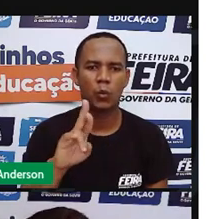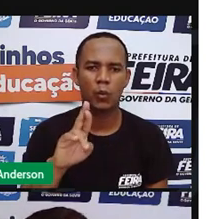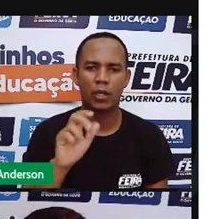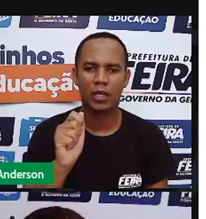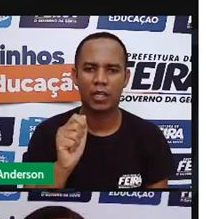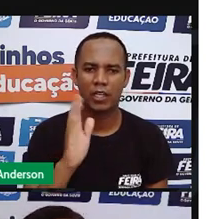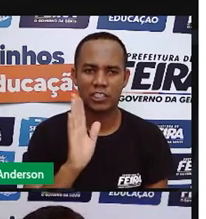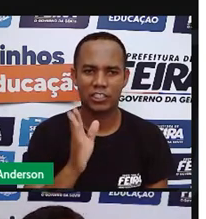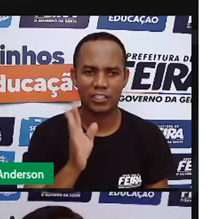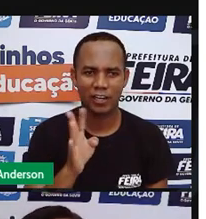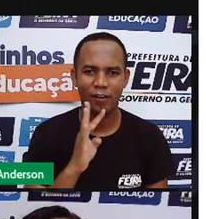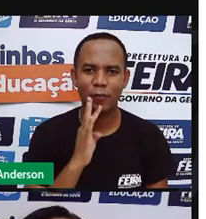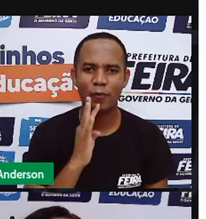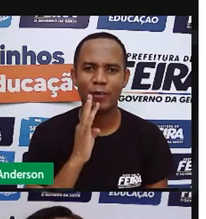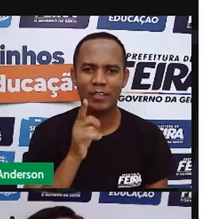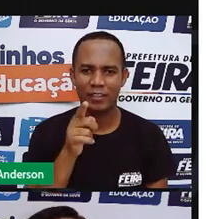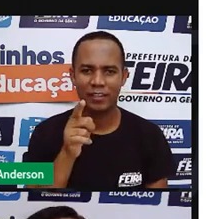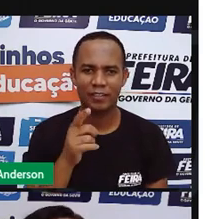criação de peixes?